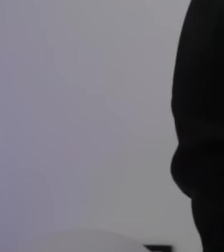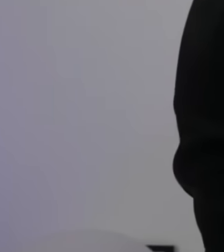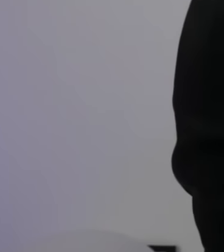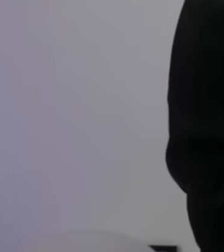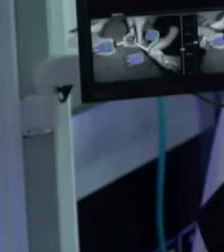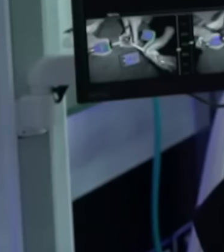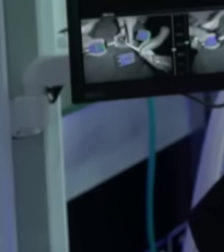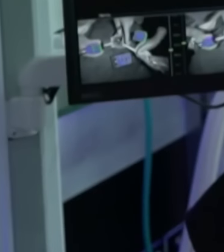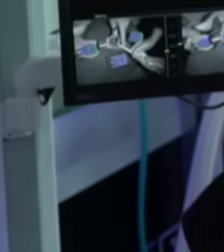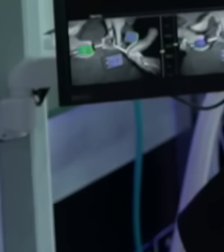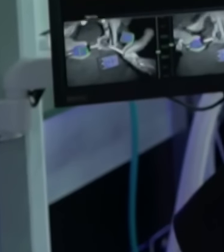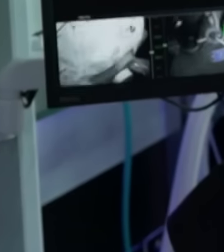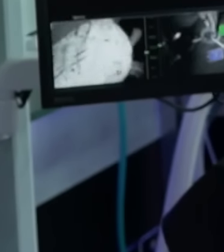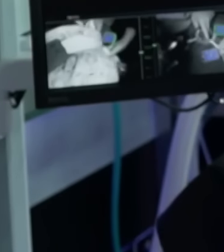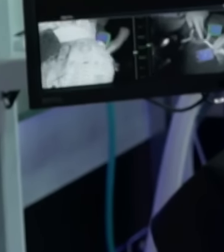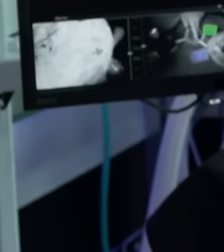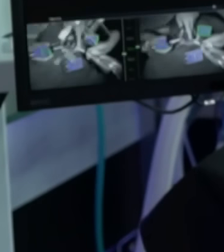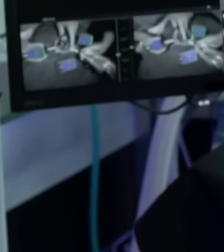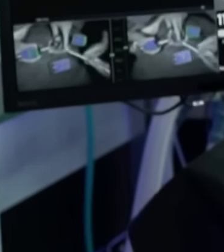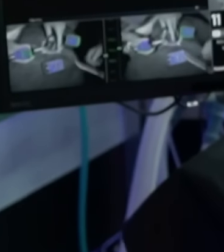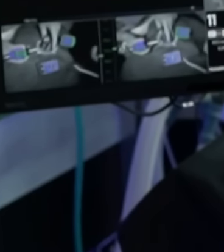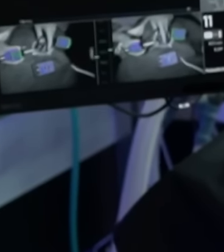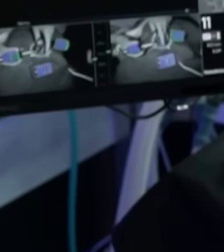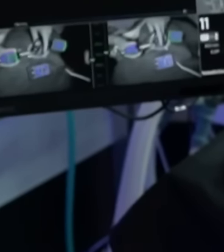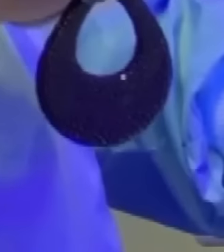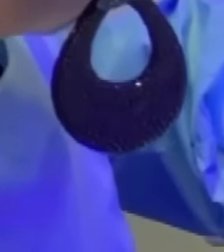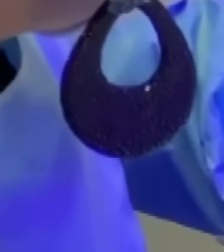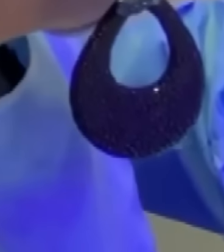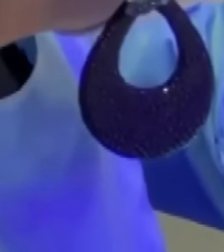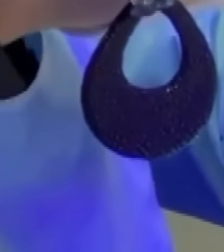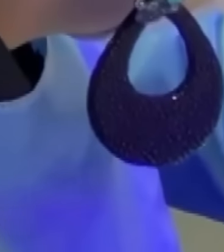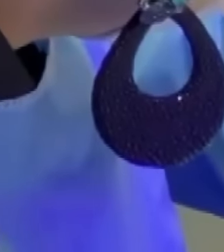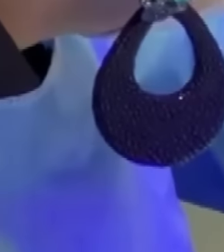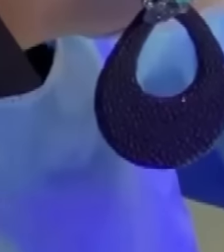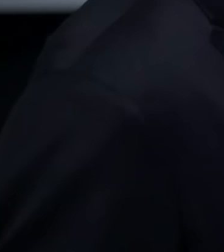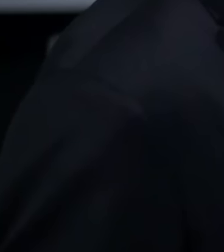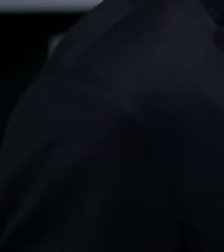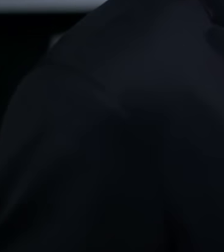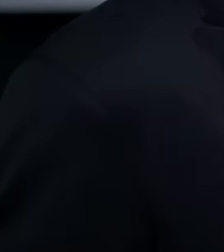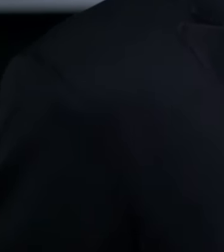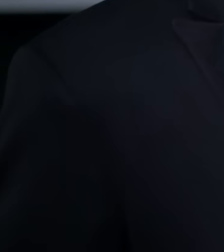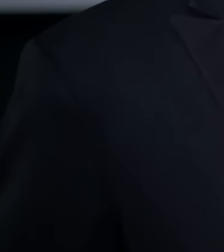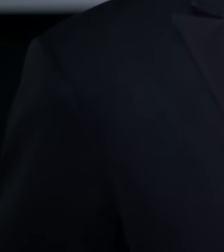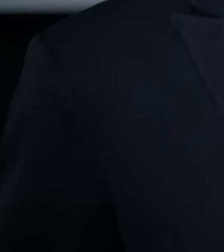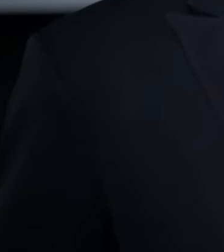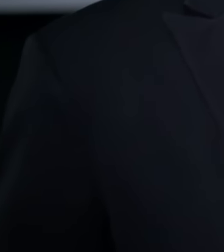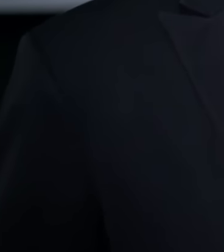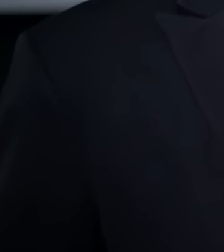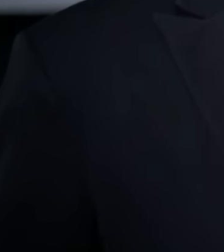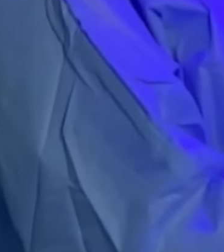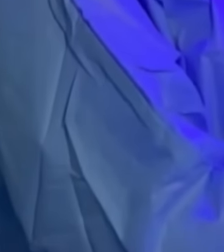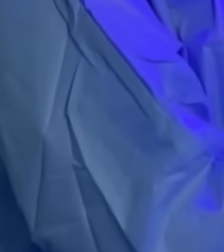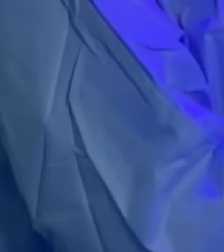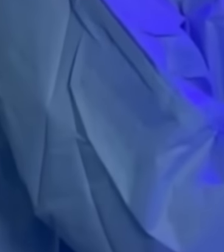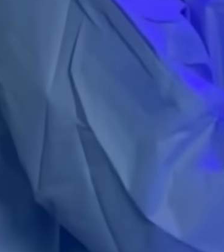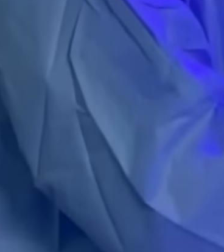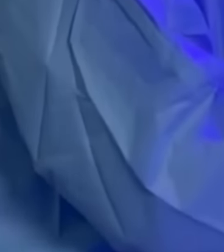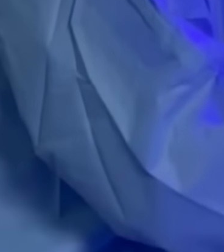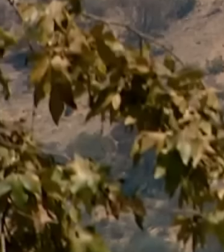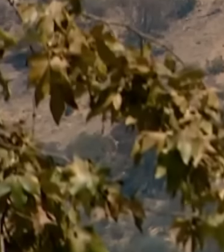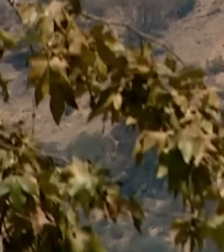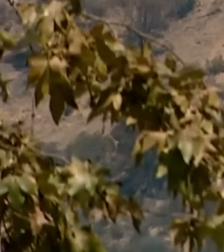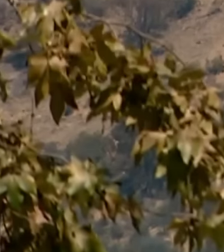última geração, a mão do homem e a precisão da máquina. Utilizando essa tecnologia, nós fazemos a cirurgia em 12, 13